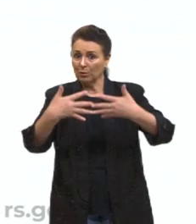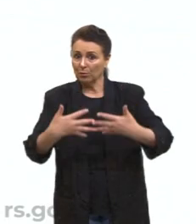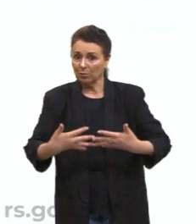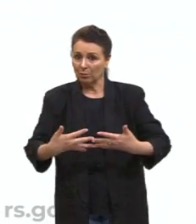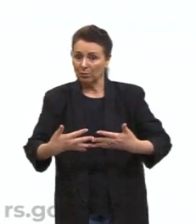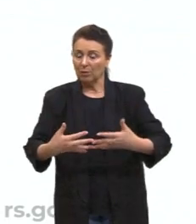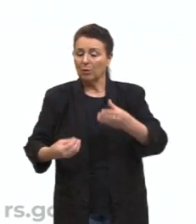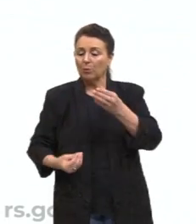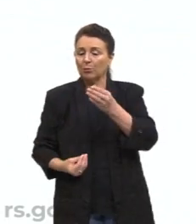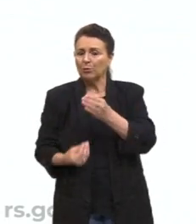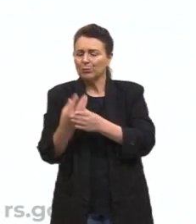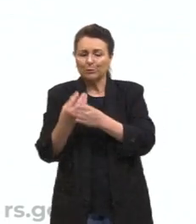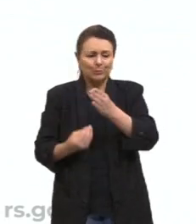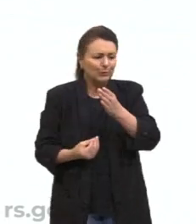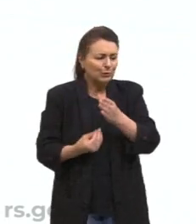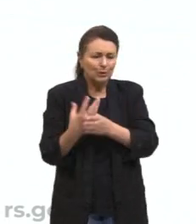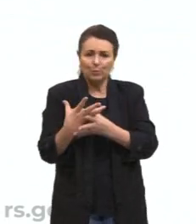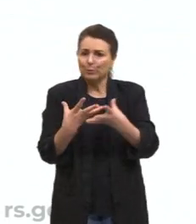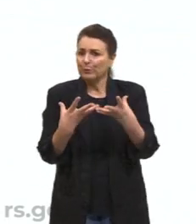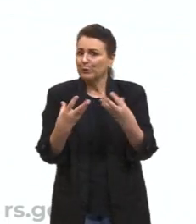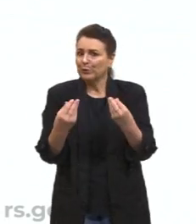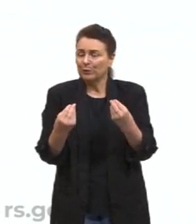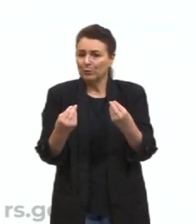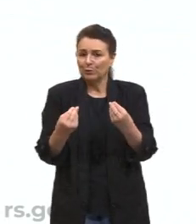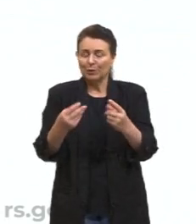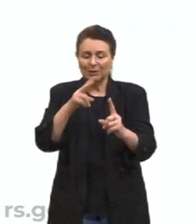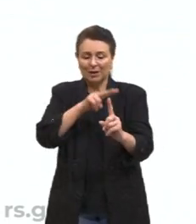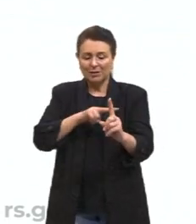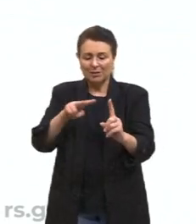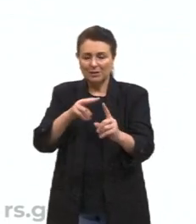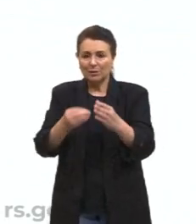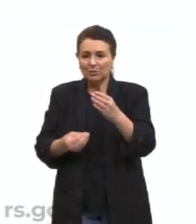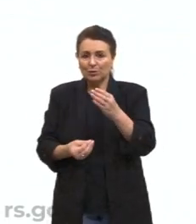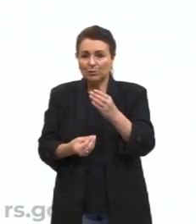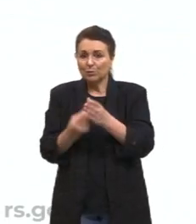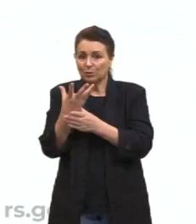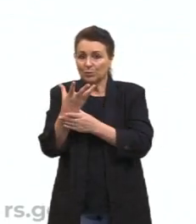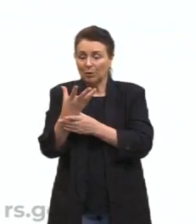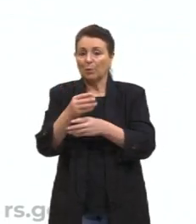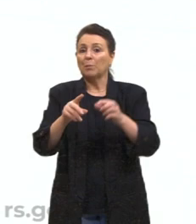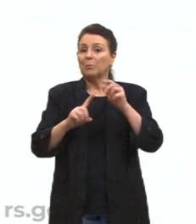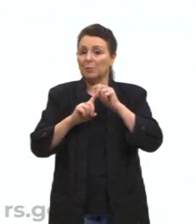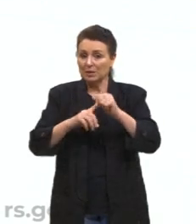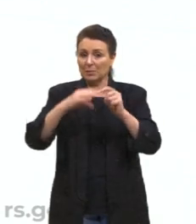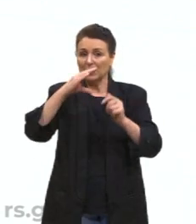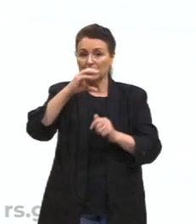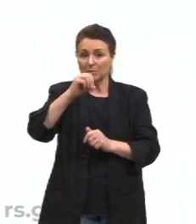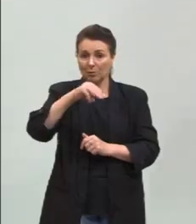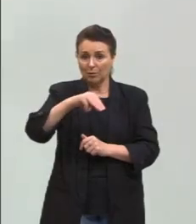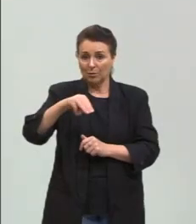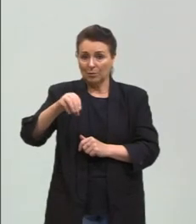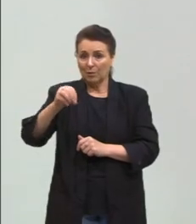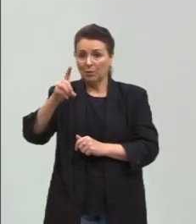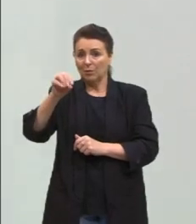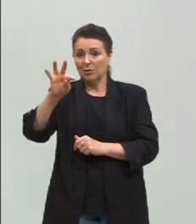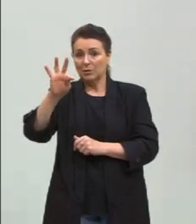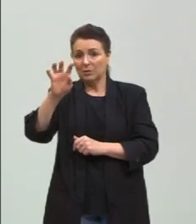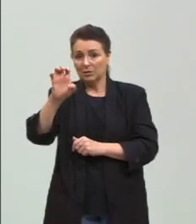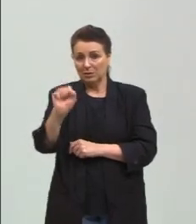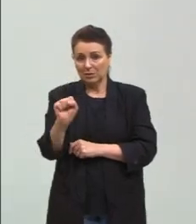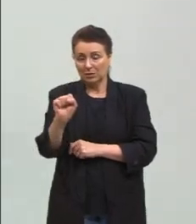de produzir, sempre produzir mais dentro dessa ótica de produção, principalmente de commodities. Então, isso pode aparecer na nossa